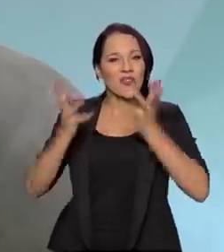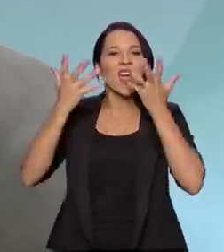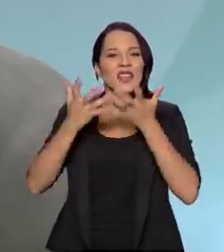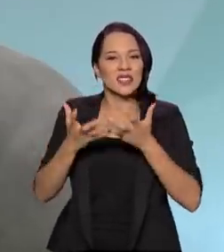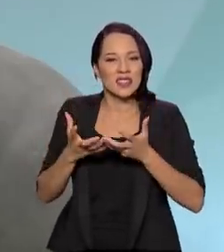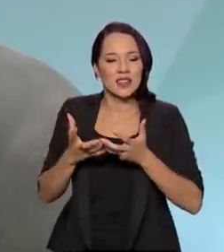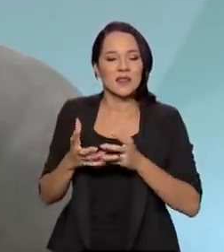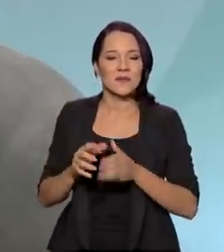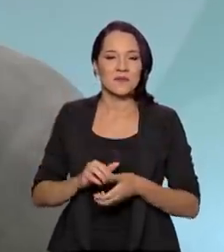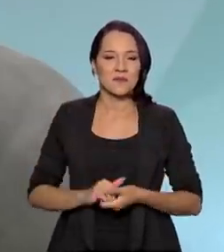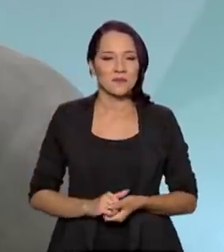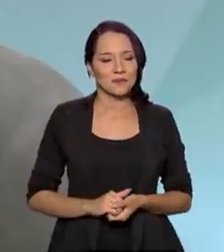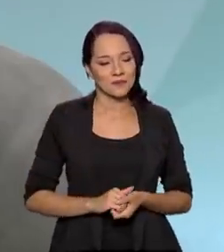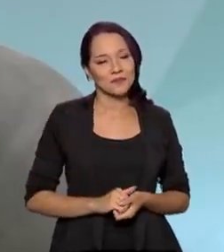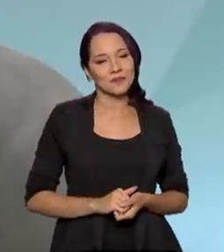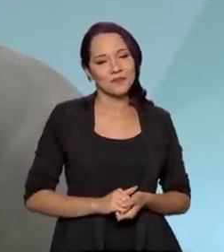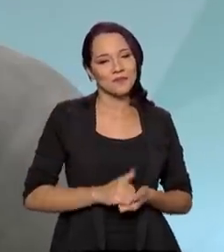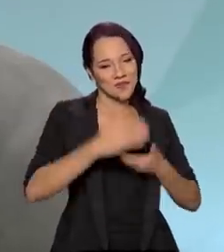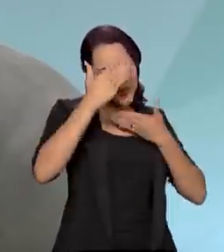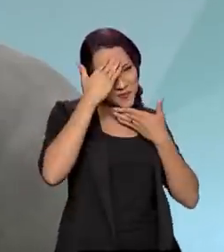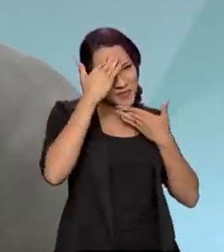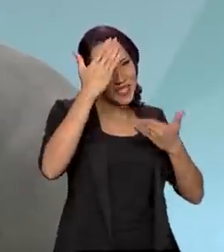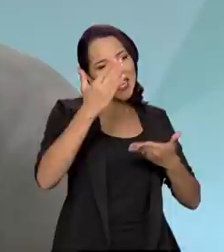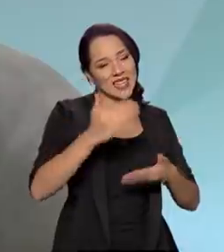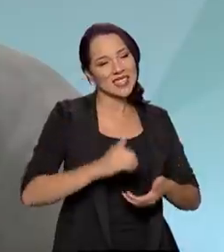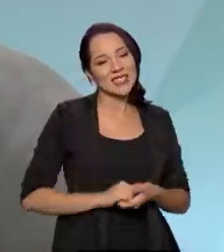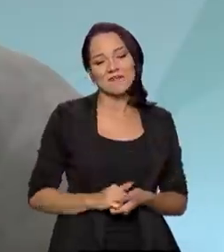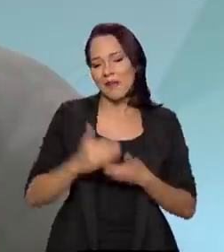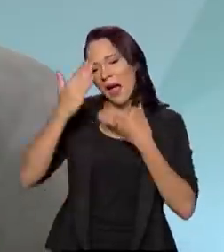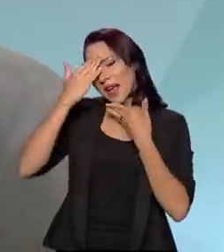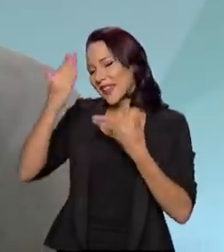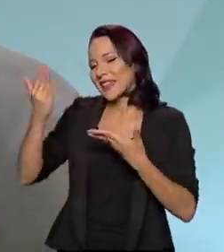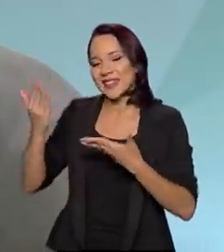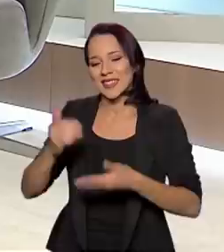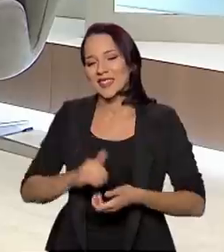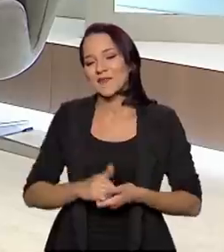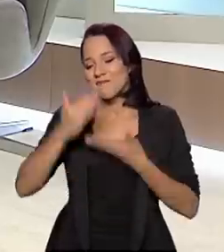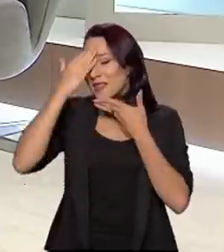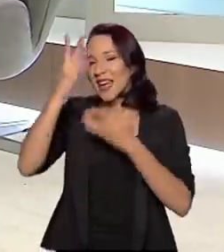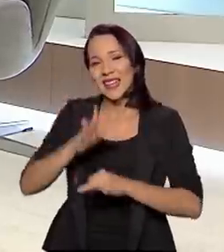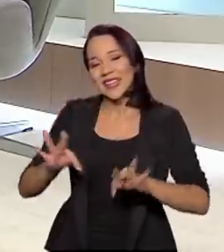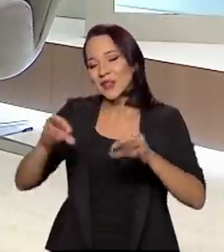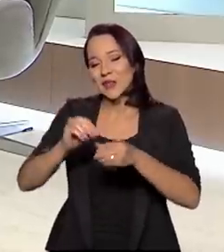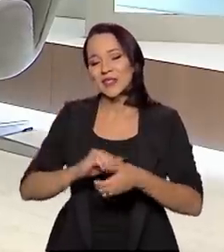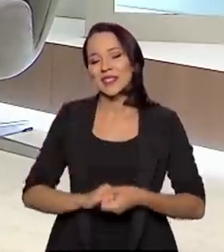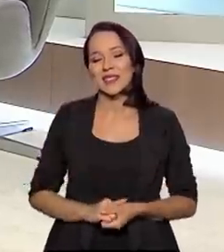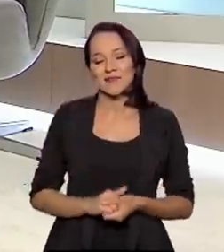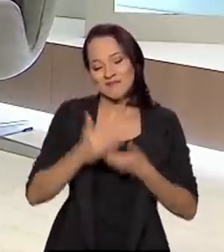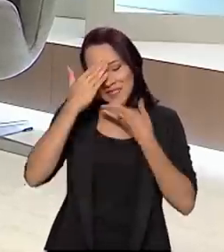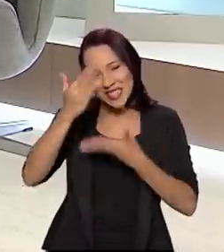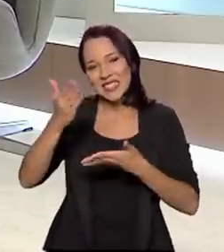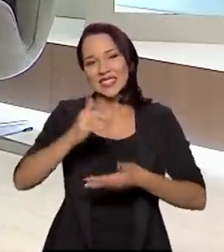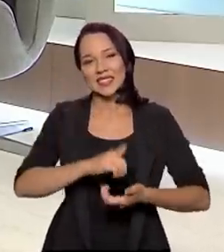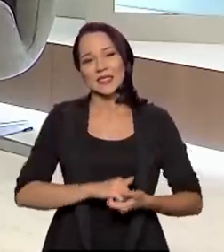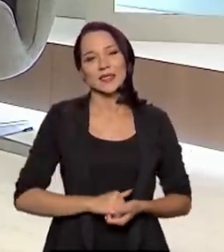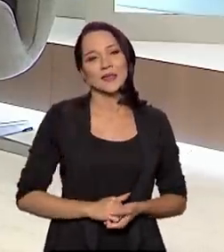país, né? É isso. Obrigado, general. Muito obrigado. obrigado. Agradeço muito. Obrigado a todos aí. Obrigado.